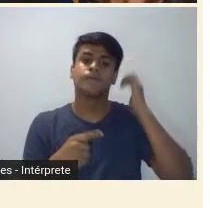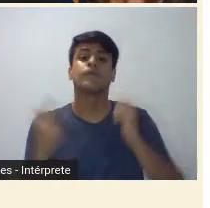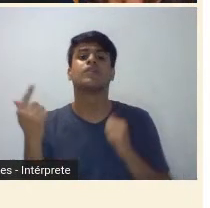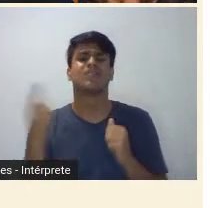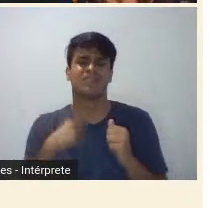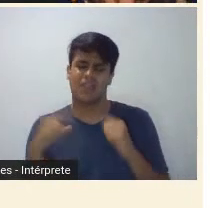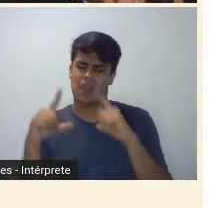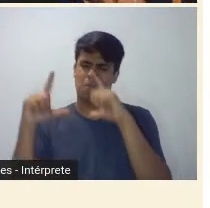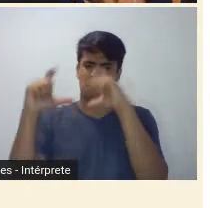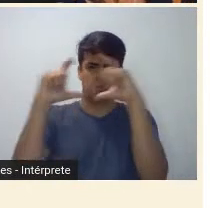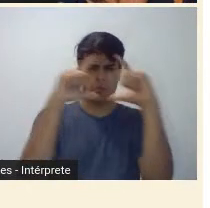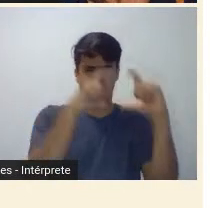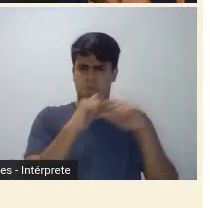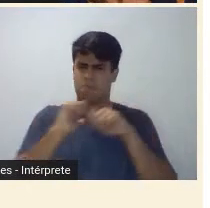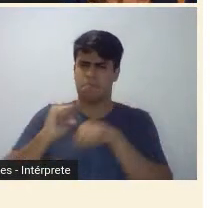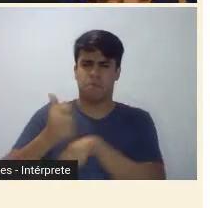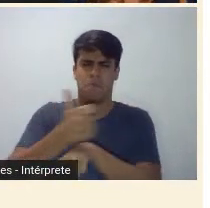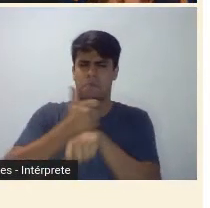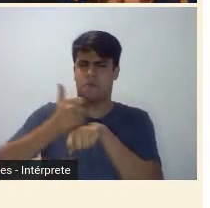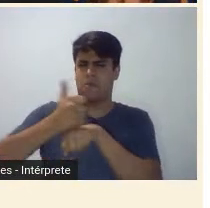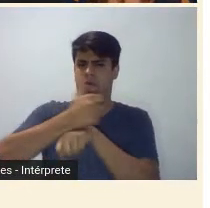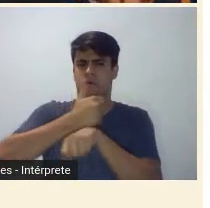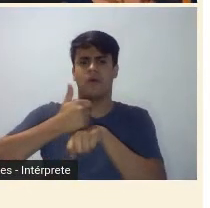fotografadas, apresentando